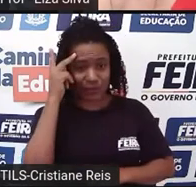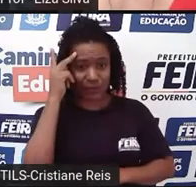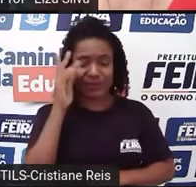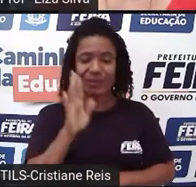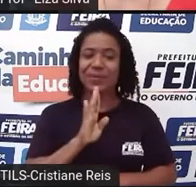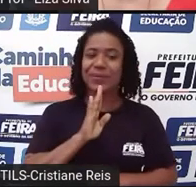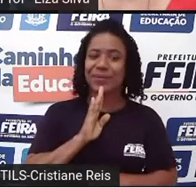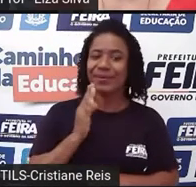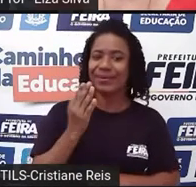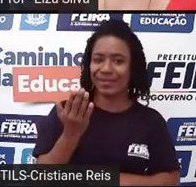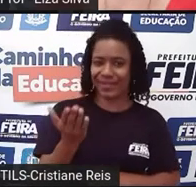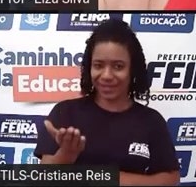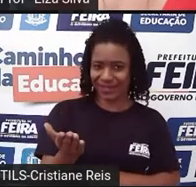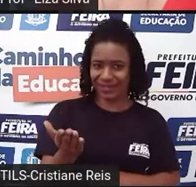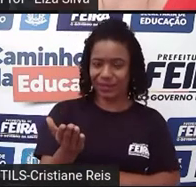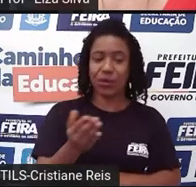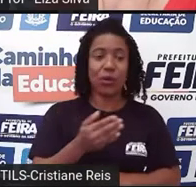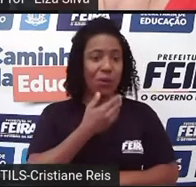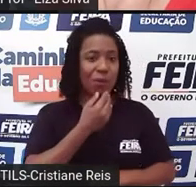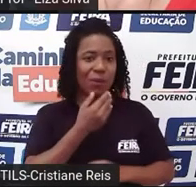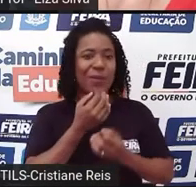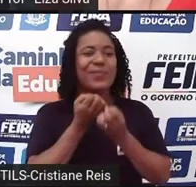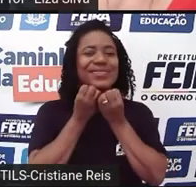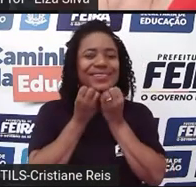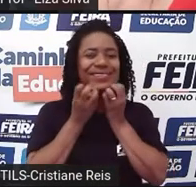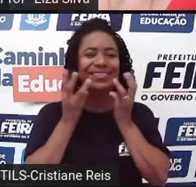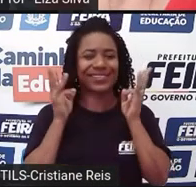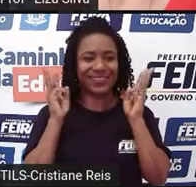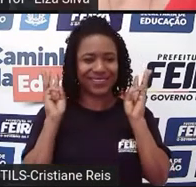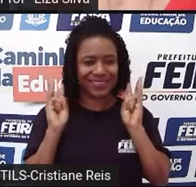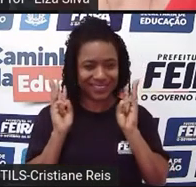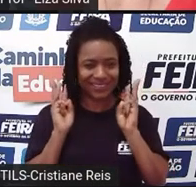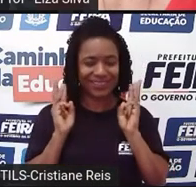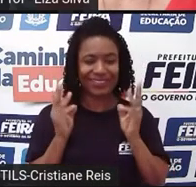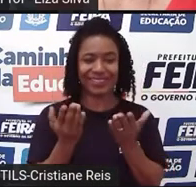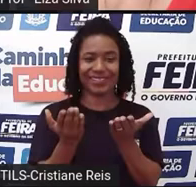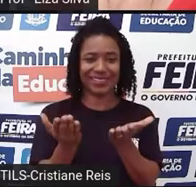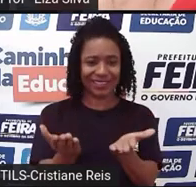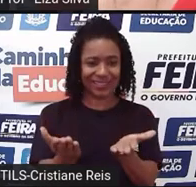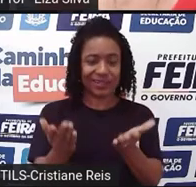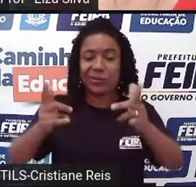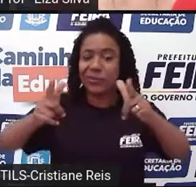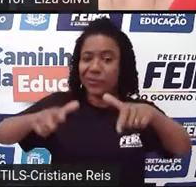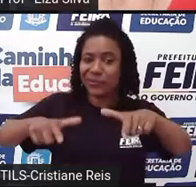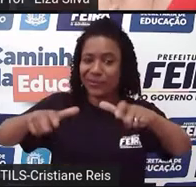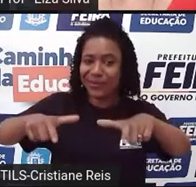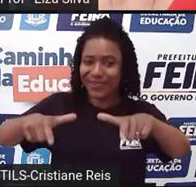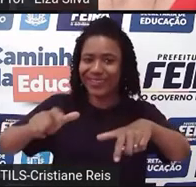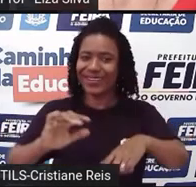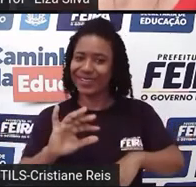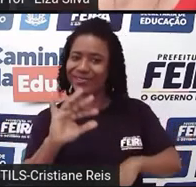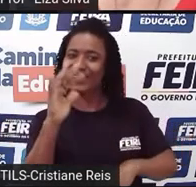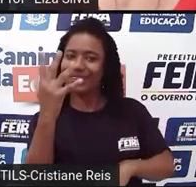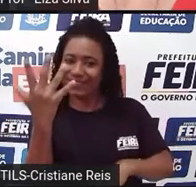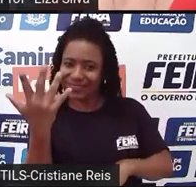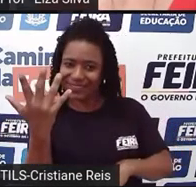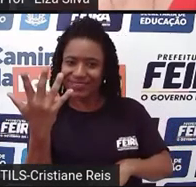ou seja, esse é o lugar da história de Romeu e Julieta.